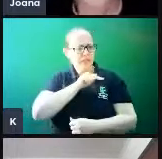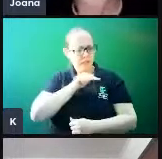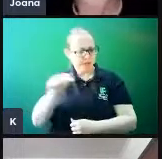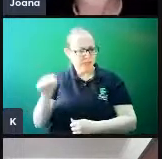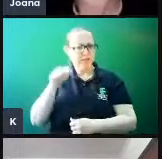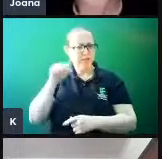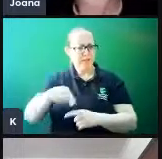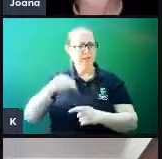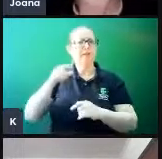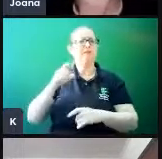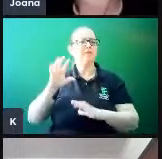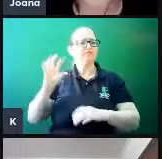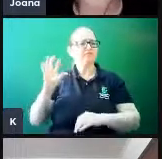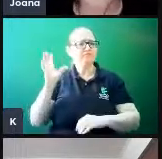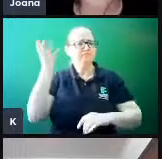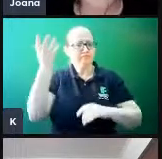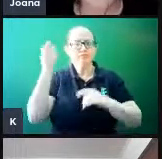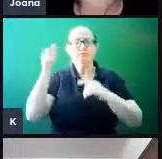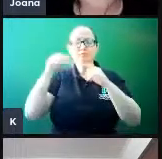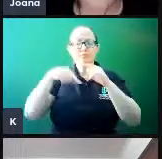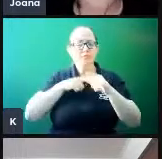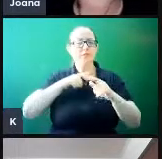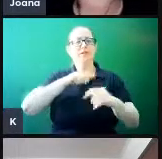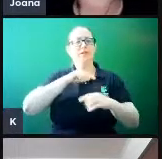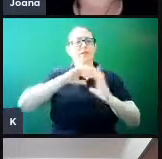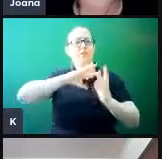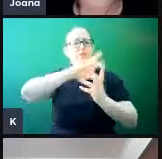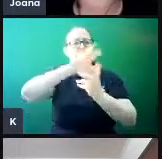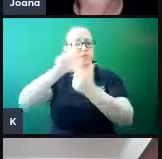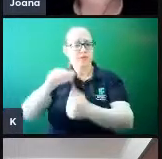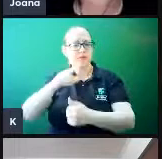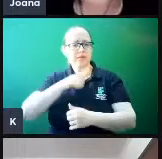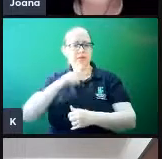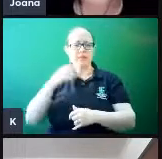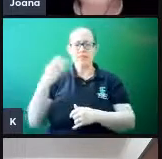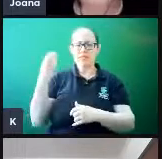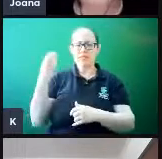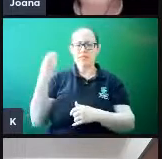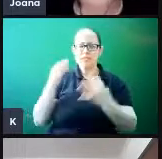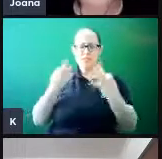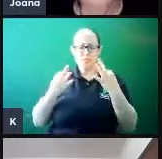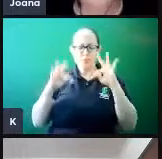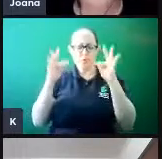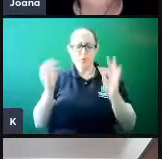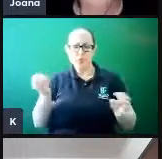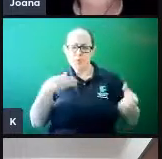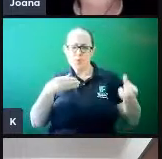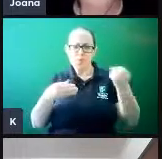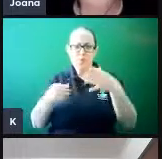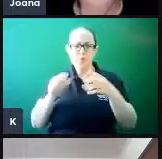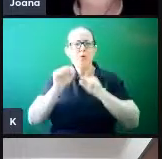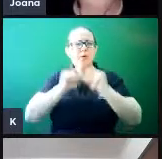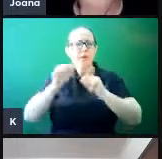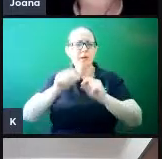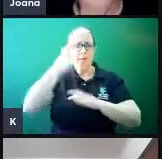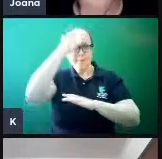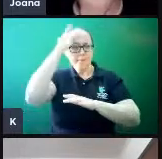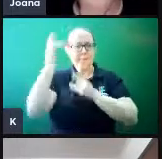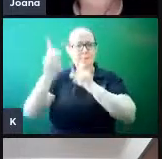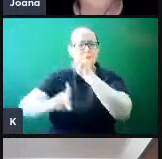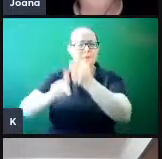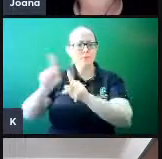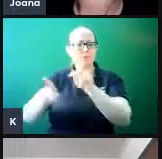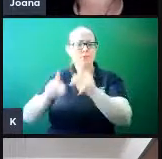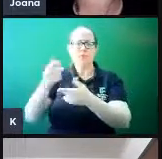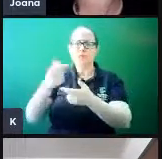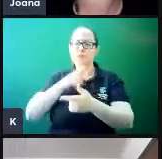nacional criado pelo Ministério da Ciência, Tecnologia e Inovação, que tem por objetivo aproximar a população da ciência e da